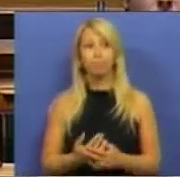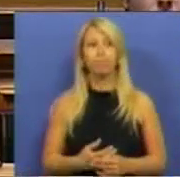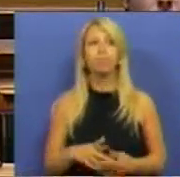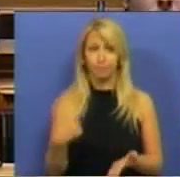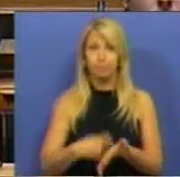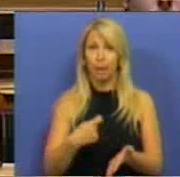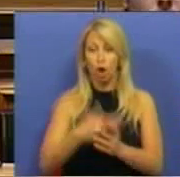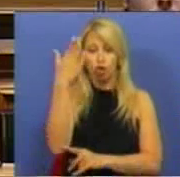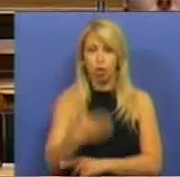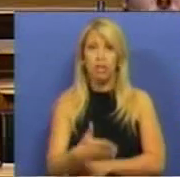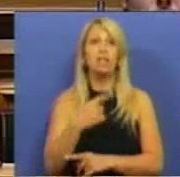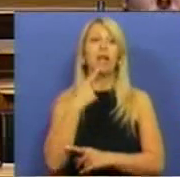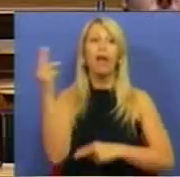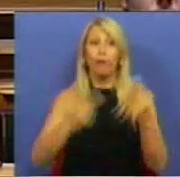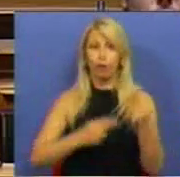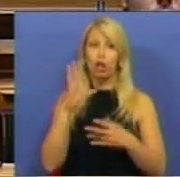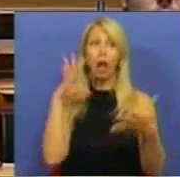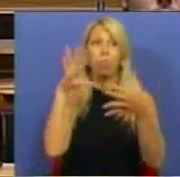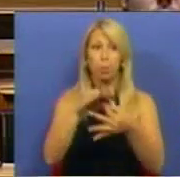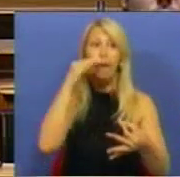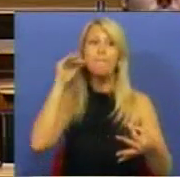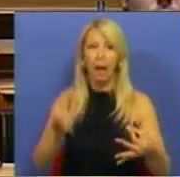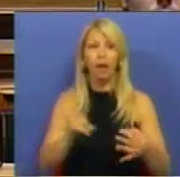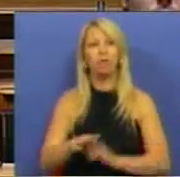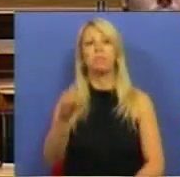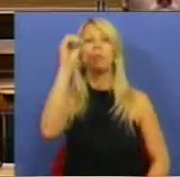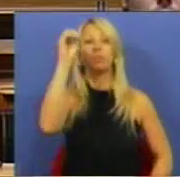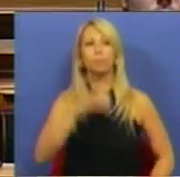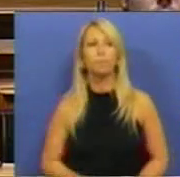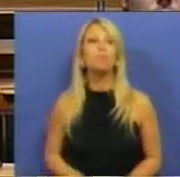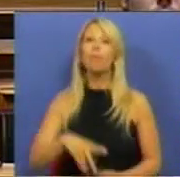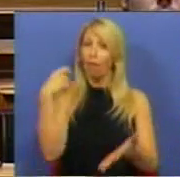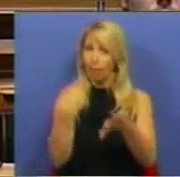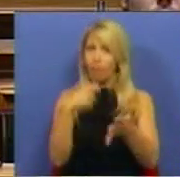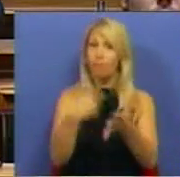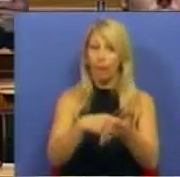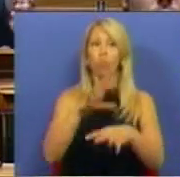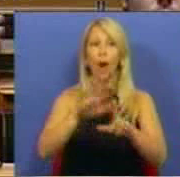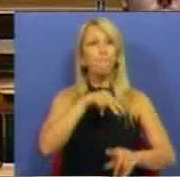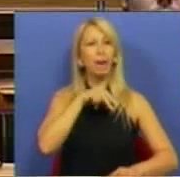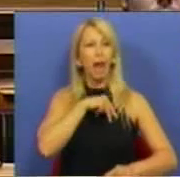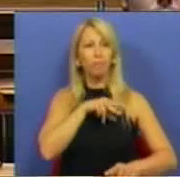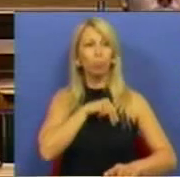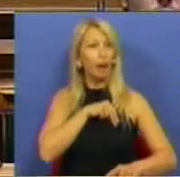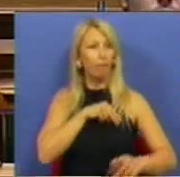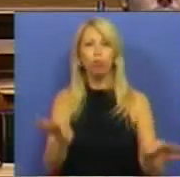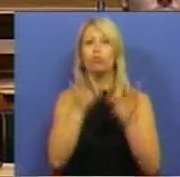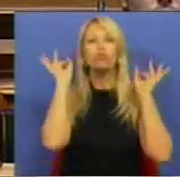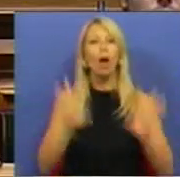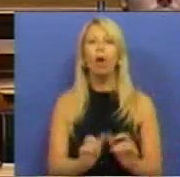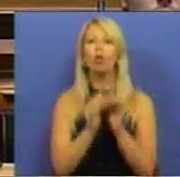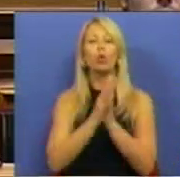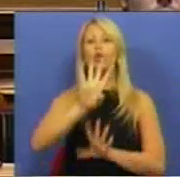tributação, justiça fiscal sobre a banca, zero. Tributação sobre os prémios, como todos os partidos têm defendido em